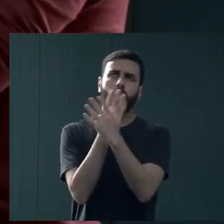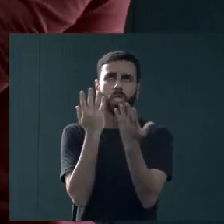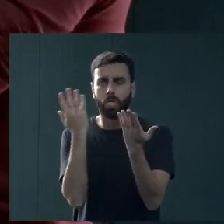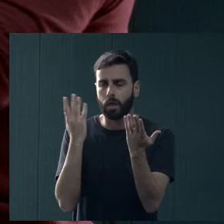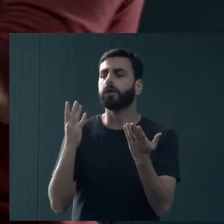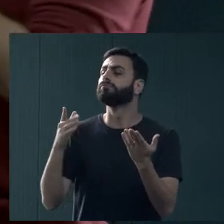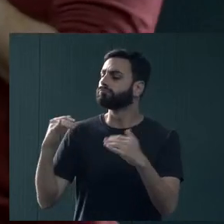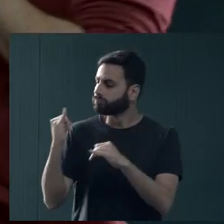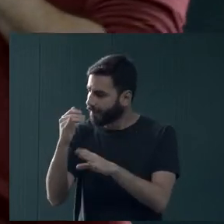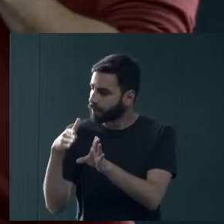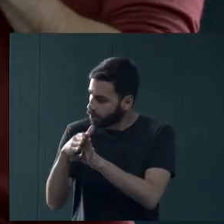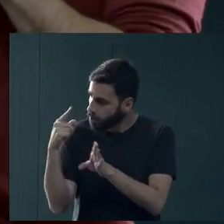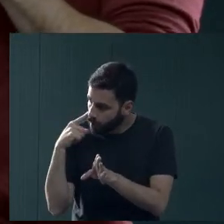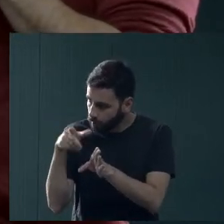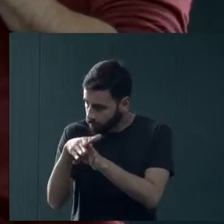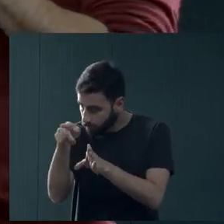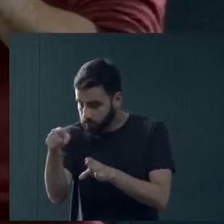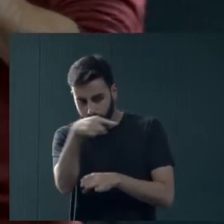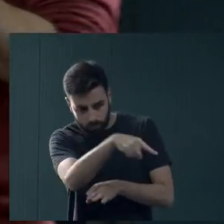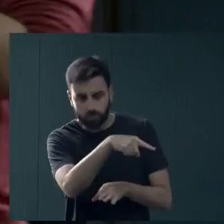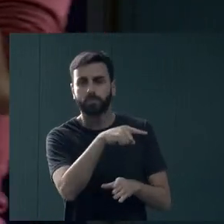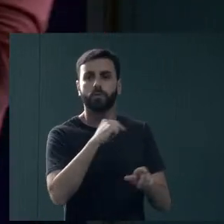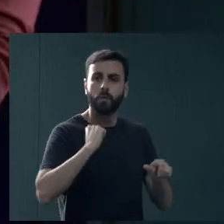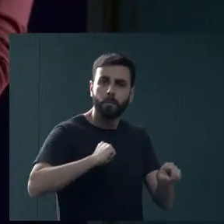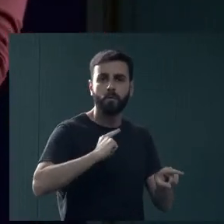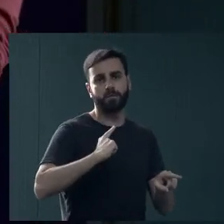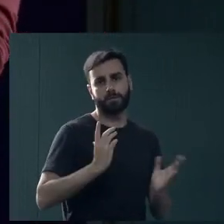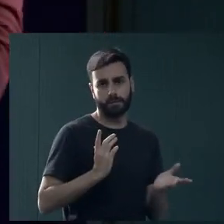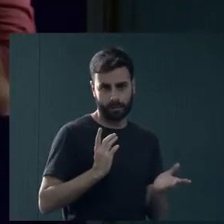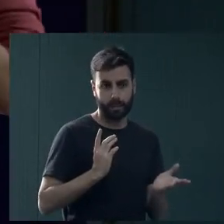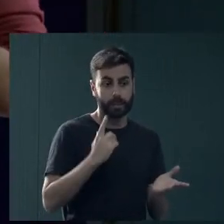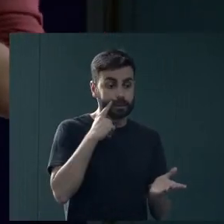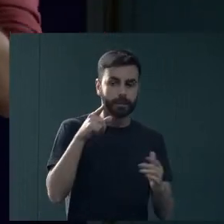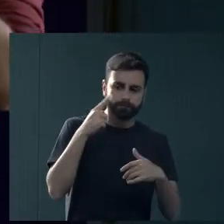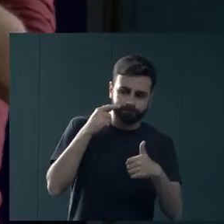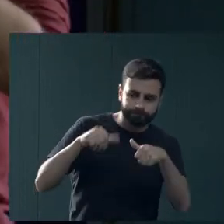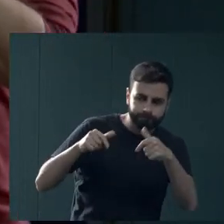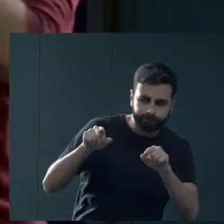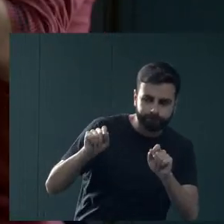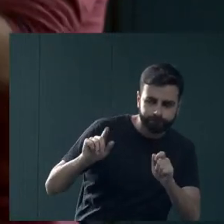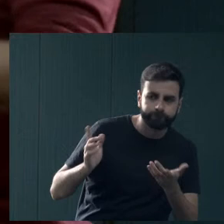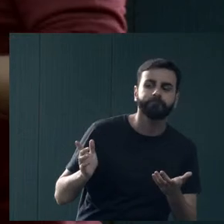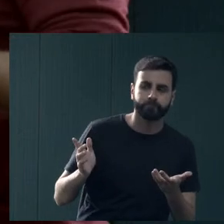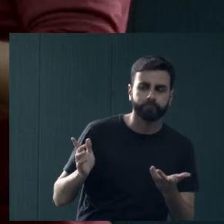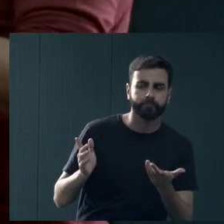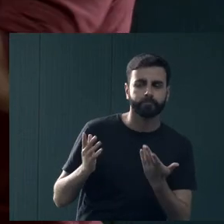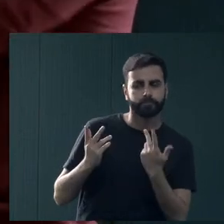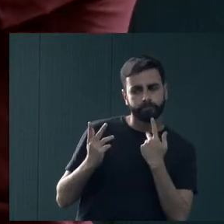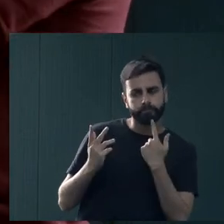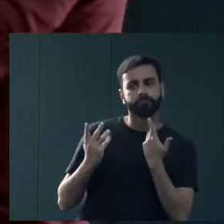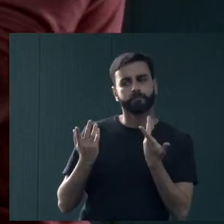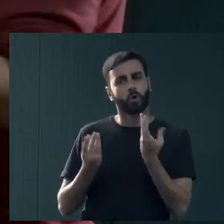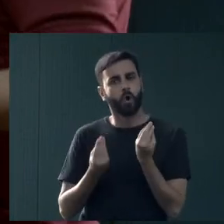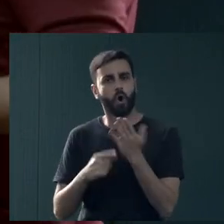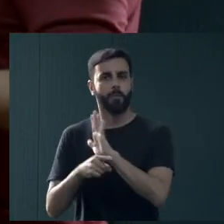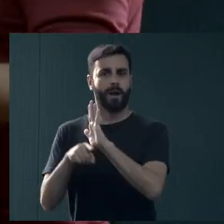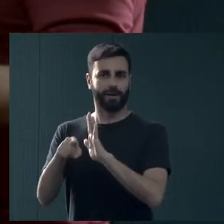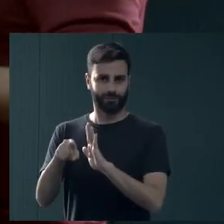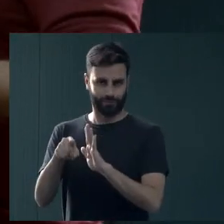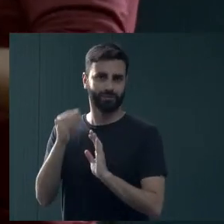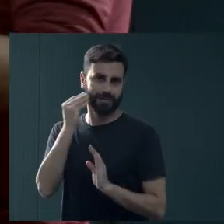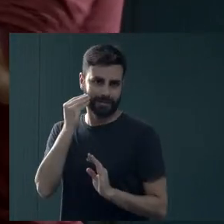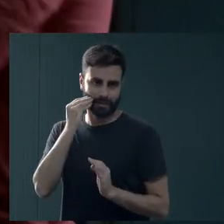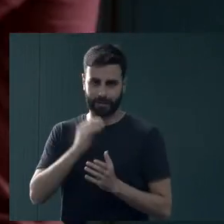difícil, em caminho para serviço de bolsa. Lá, nós vamos avaliar todas as possibilidades para que a gente possa fazer esse